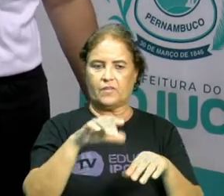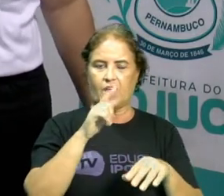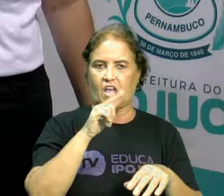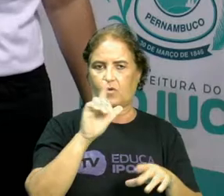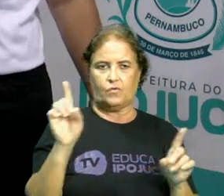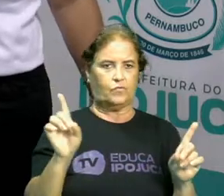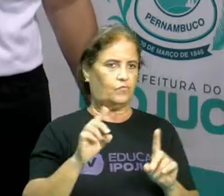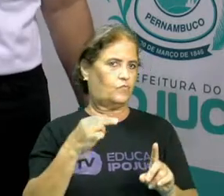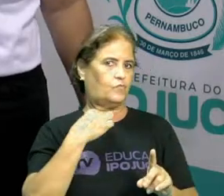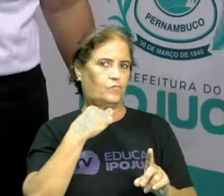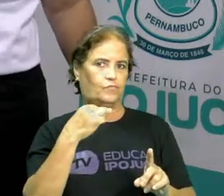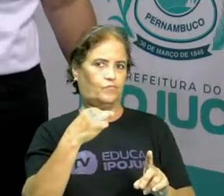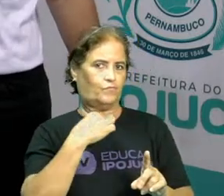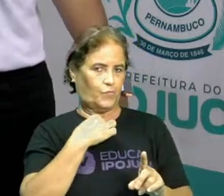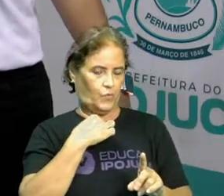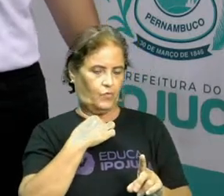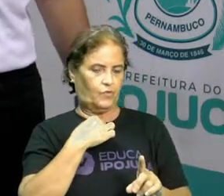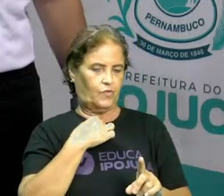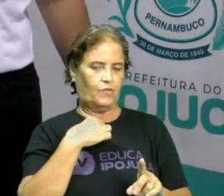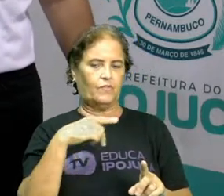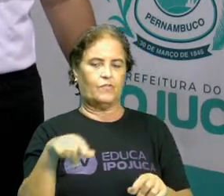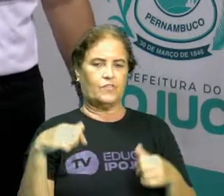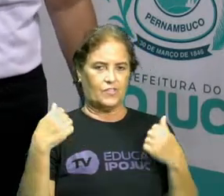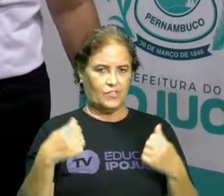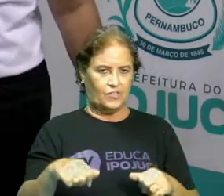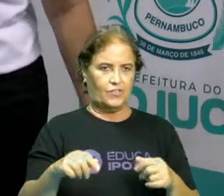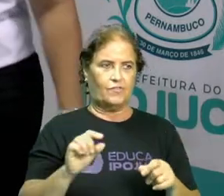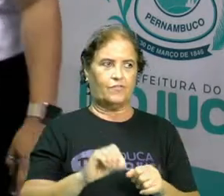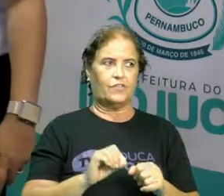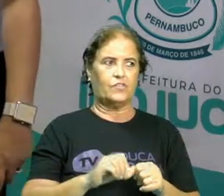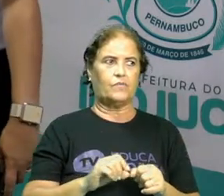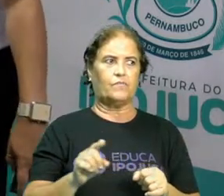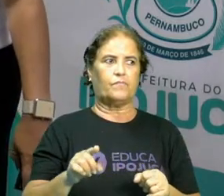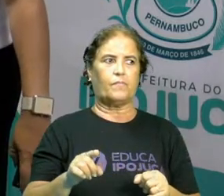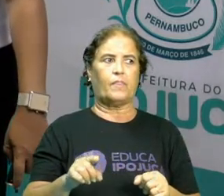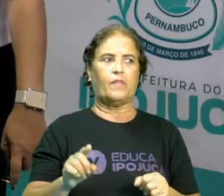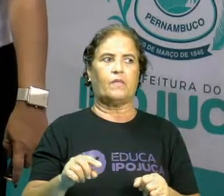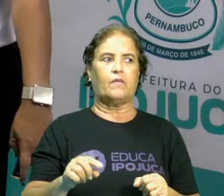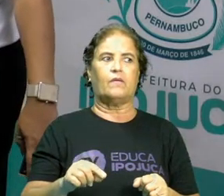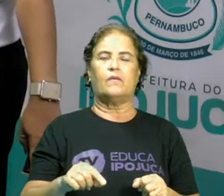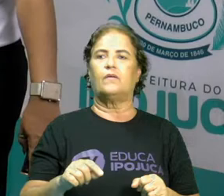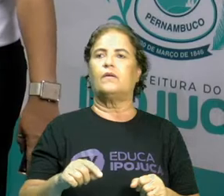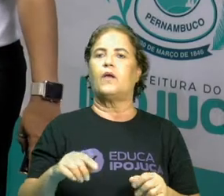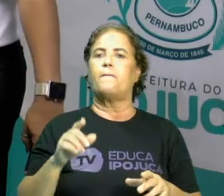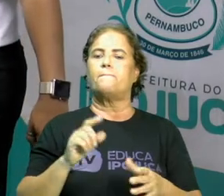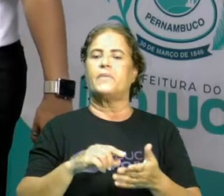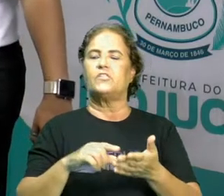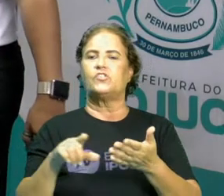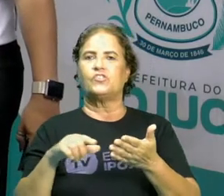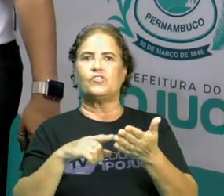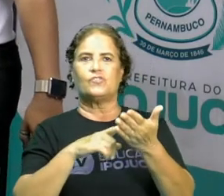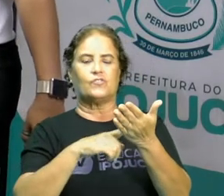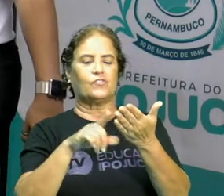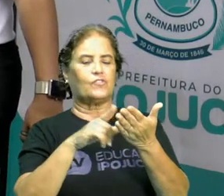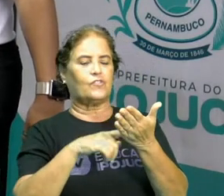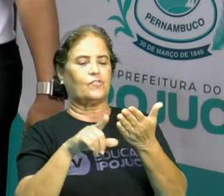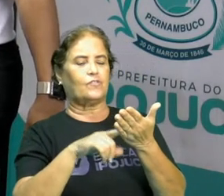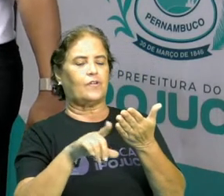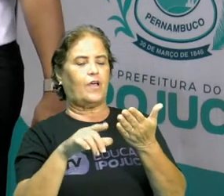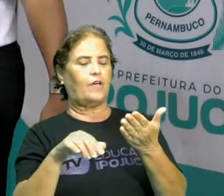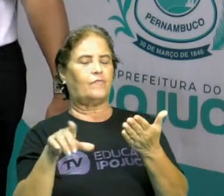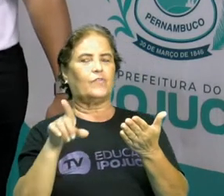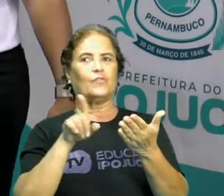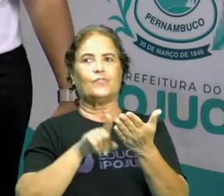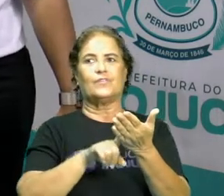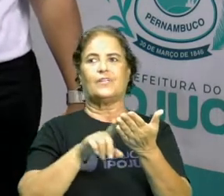principalmente, porque eu sei que muitos de vocês já fazem, porque eu também já fiz e está errado. mexer em aparelho eletrônico, principalmente os